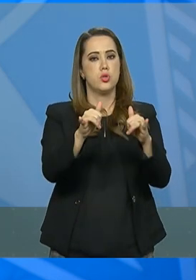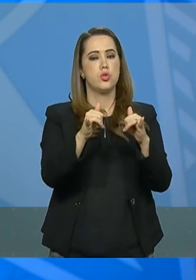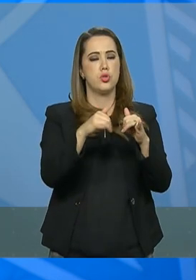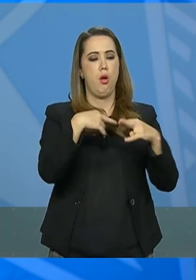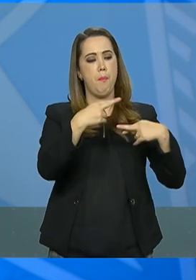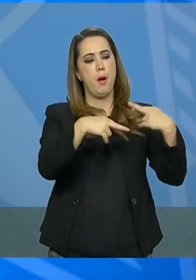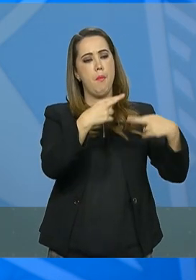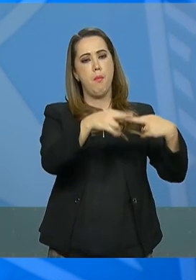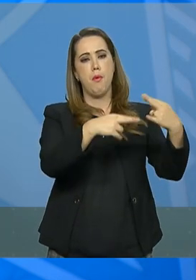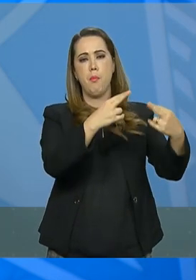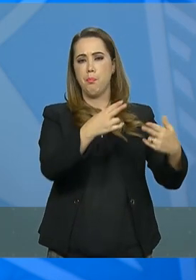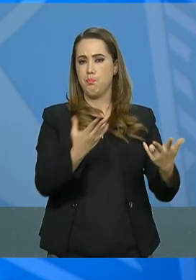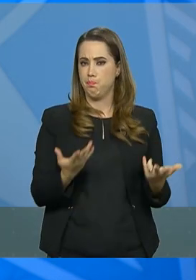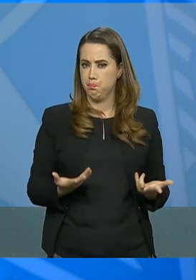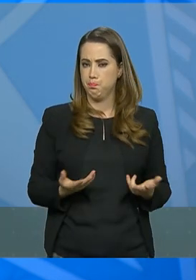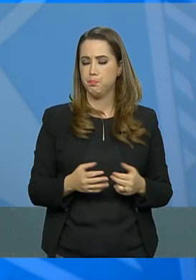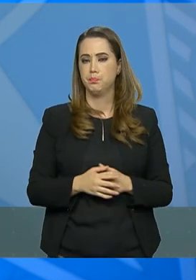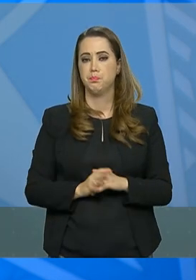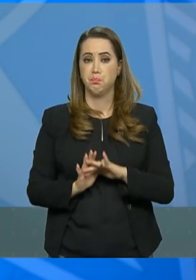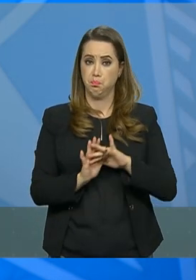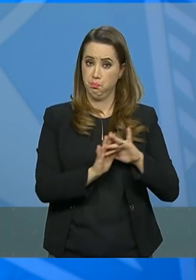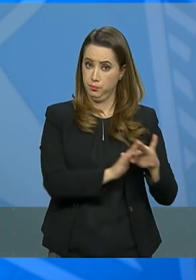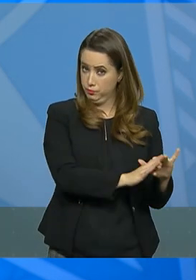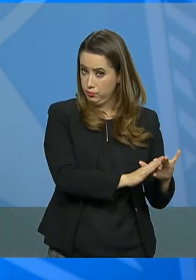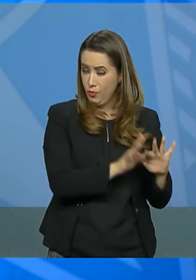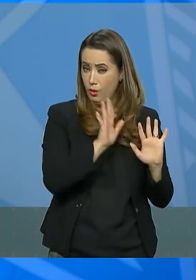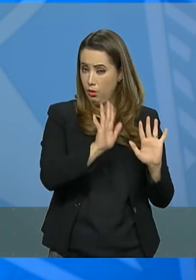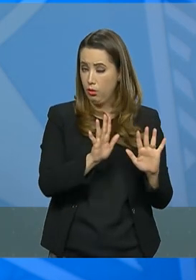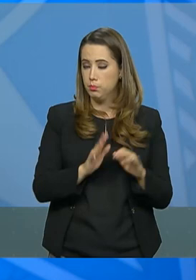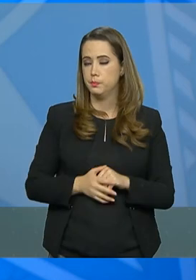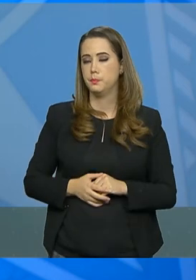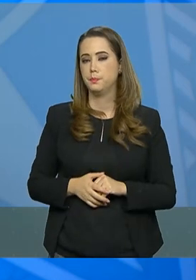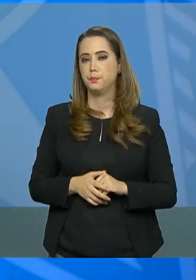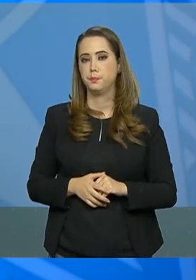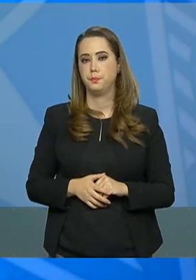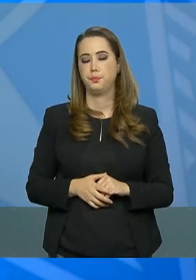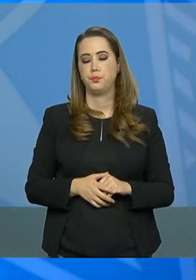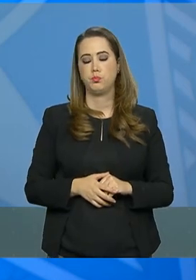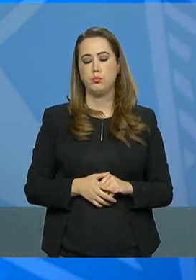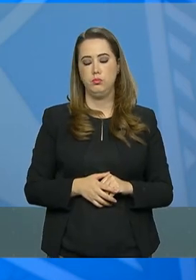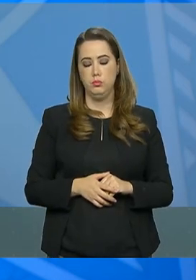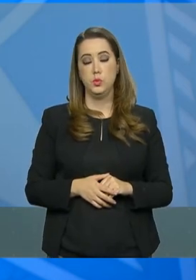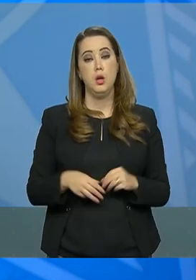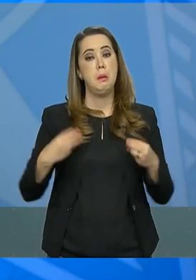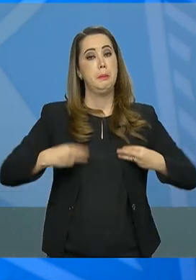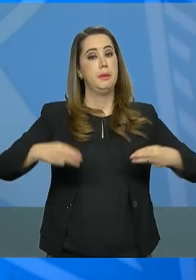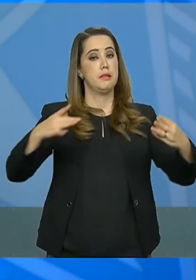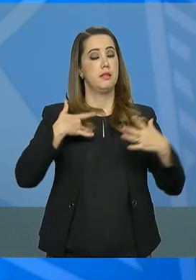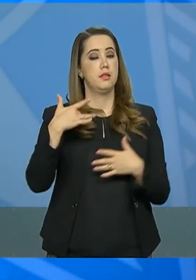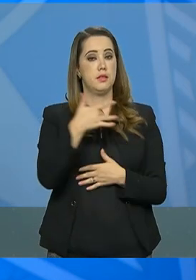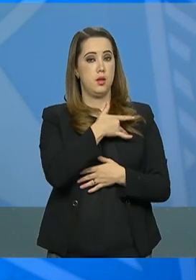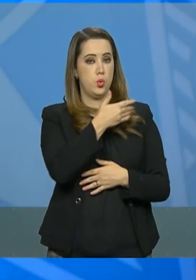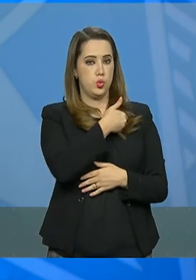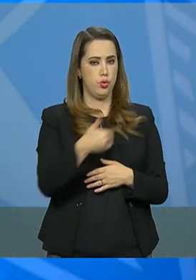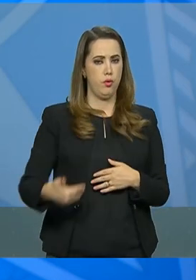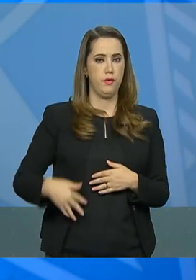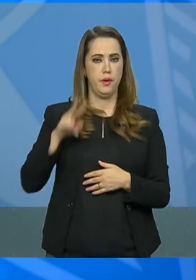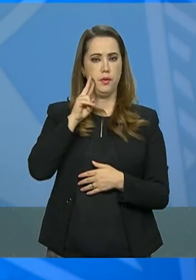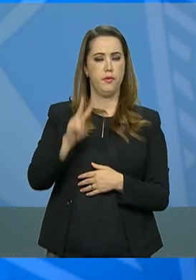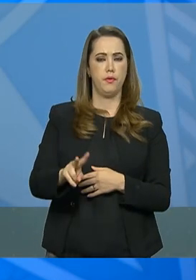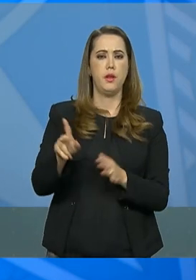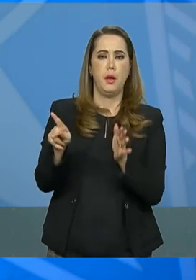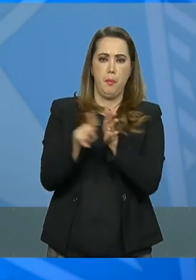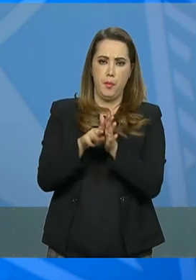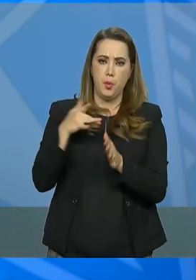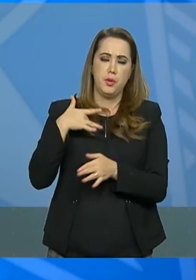Ministério da Saúde. O governo atribui à área da saúde, bem como à